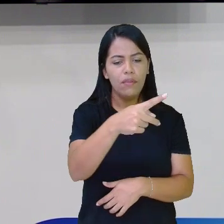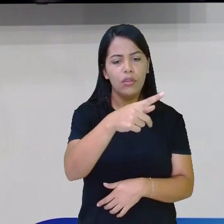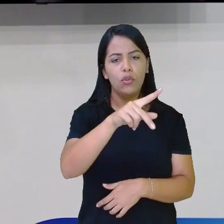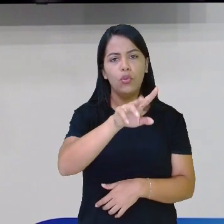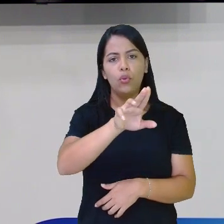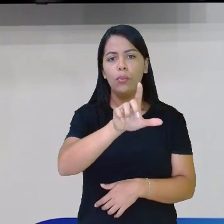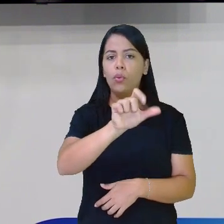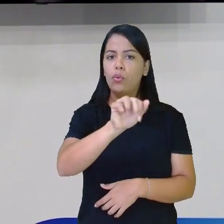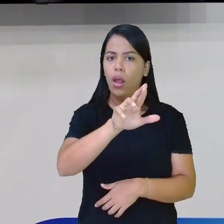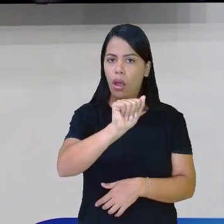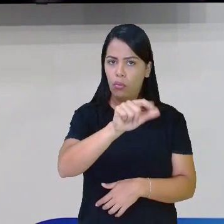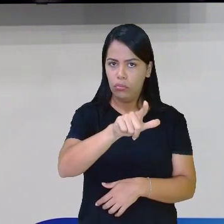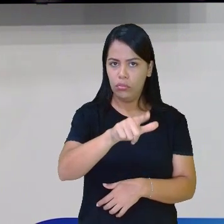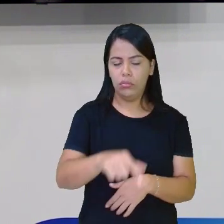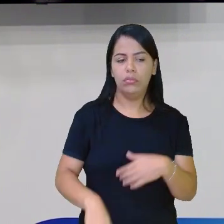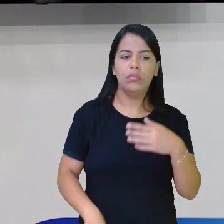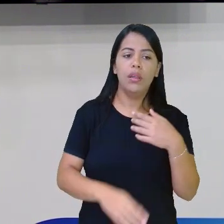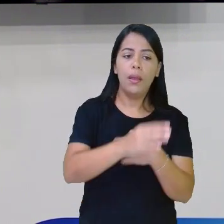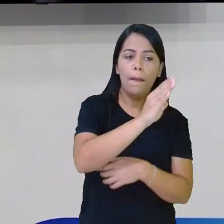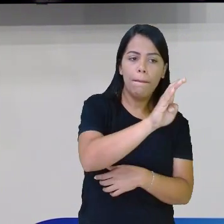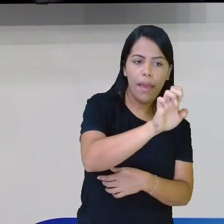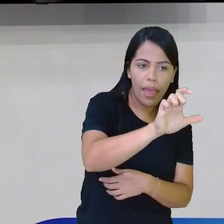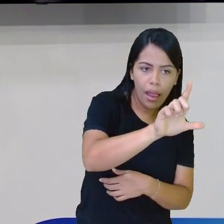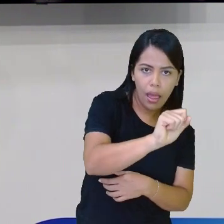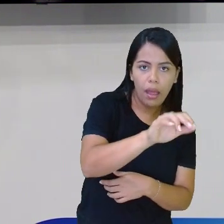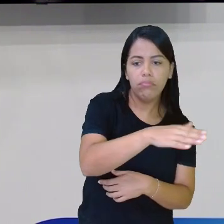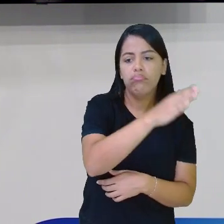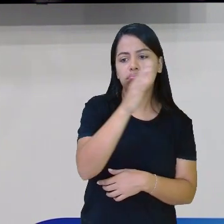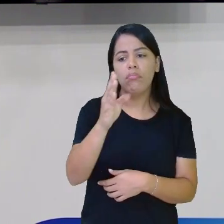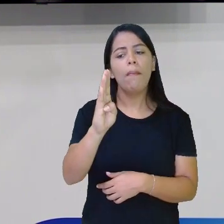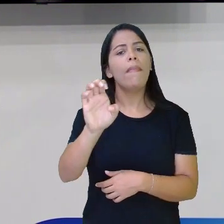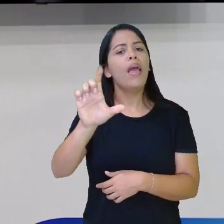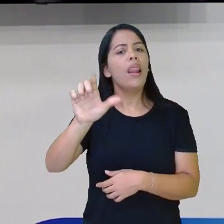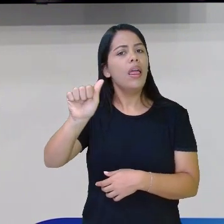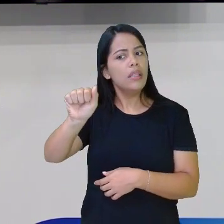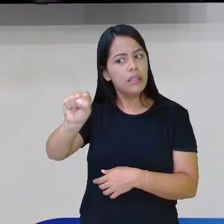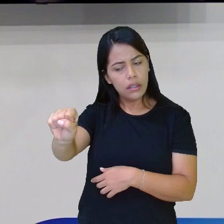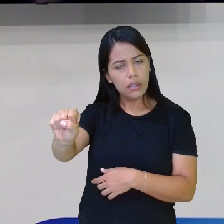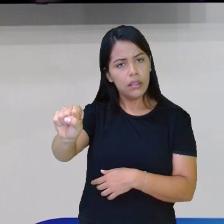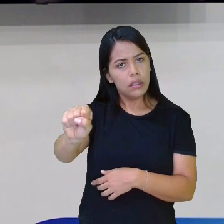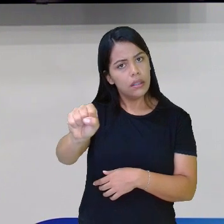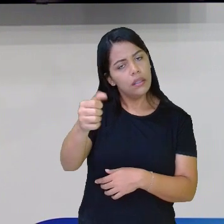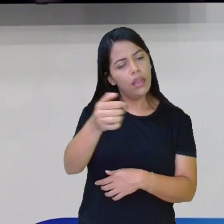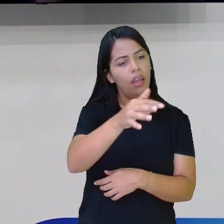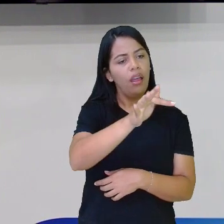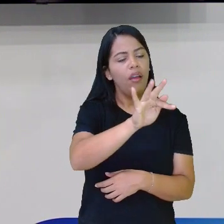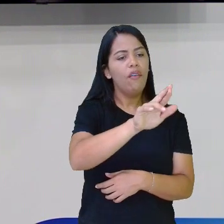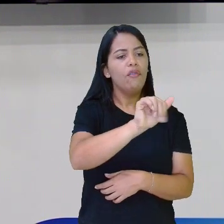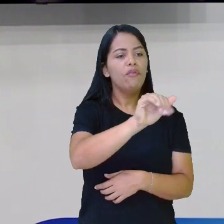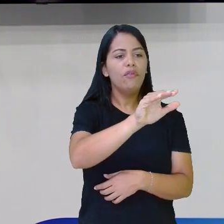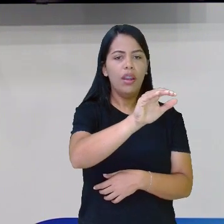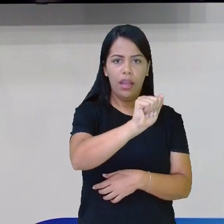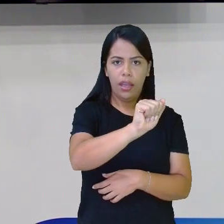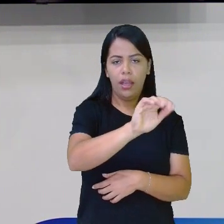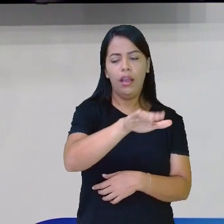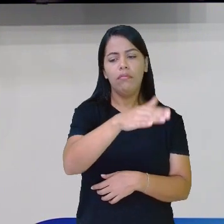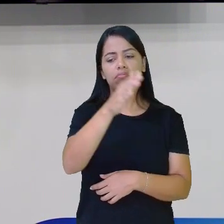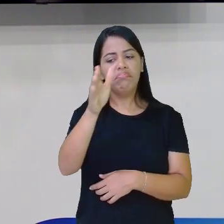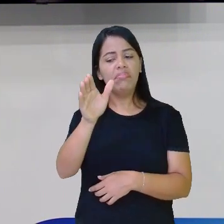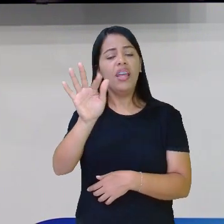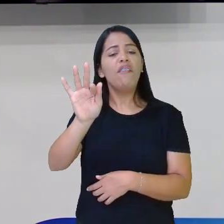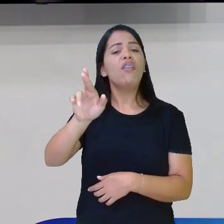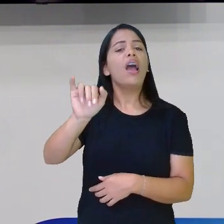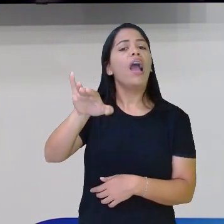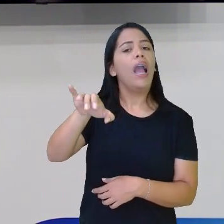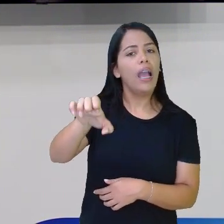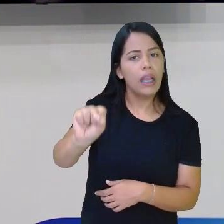belas, franca, francas, bonitas, bonitinha, bonitinhas, mais